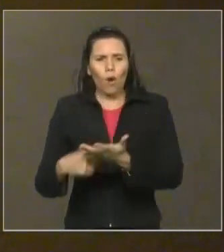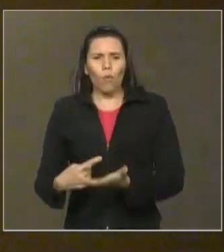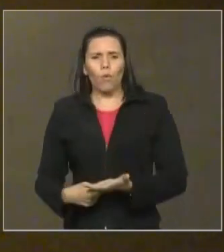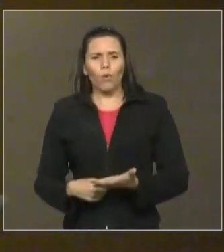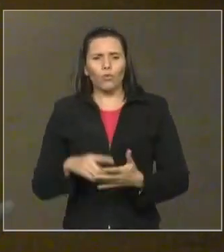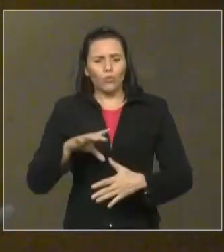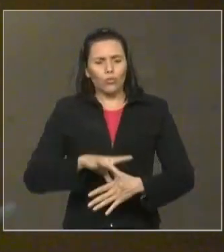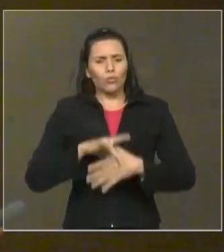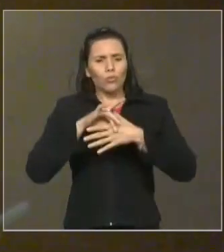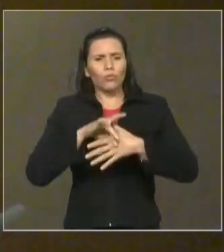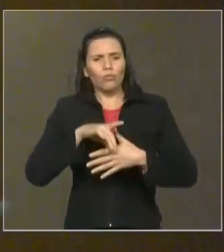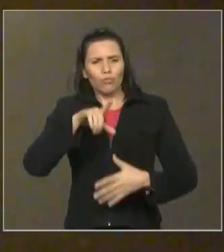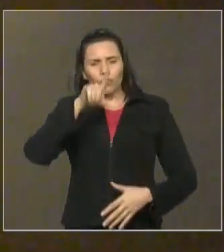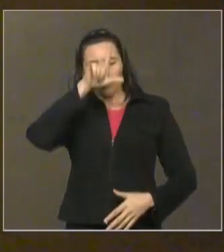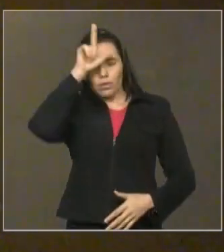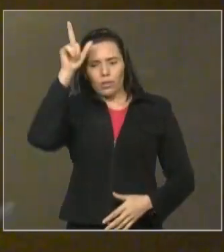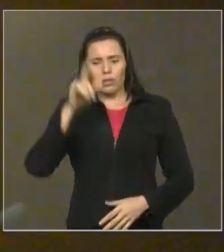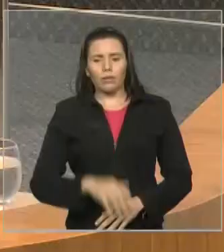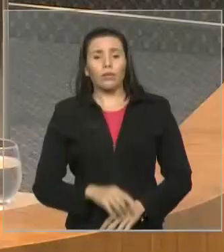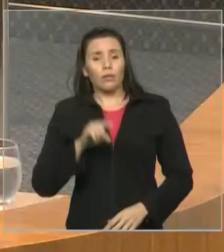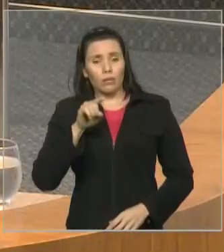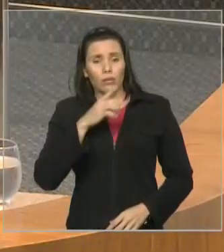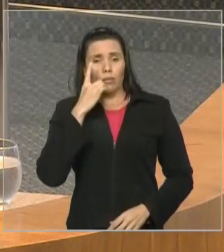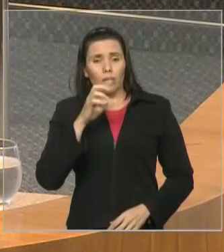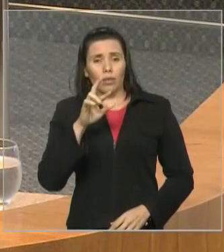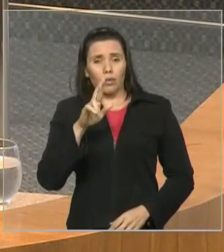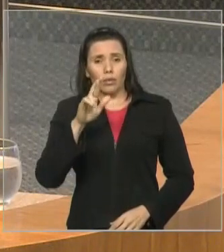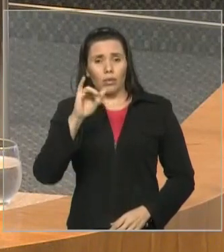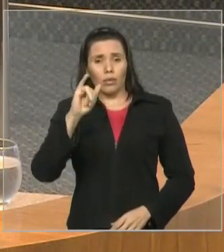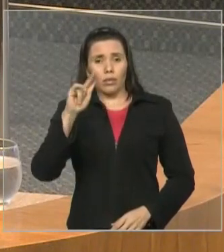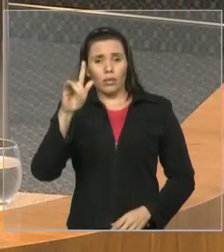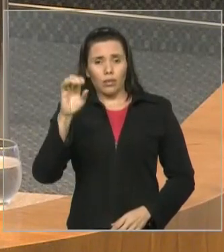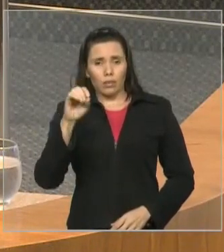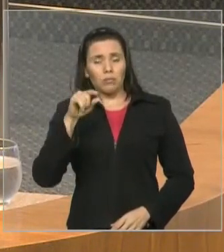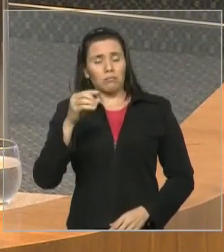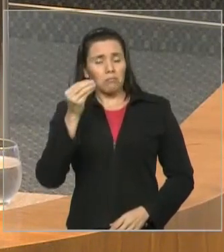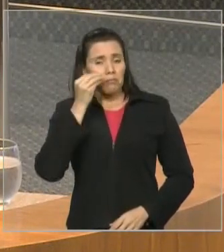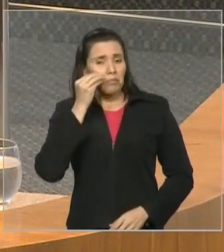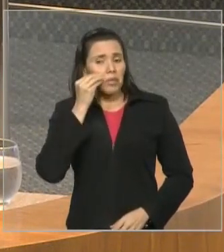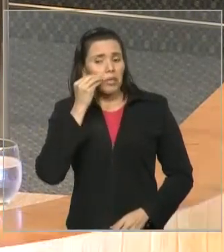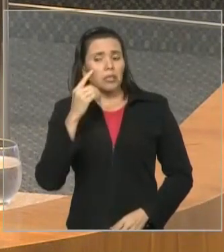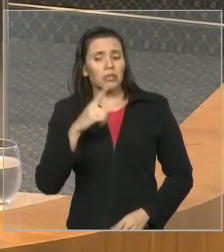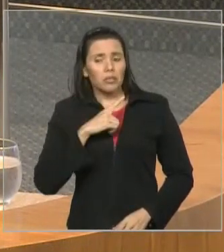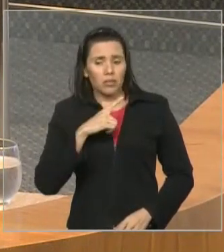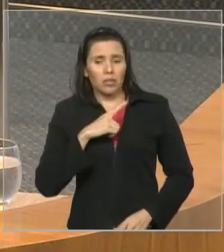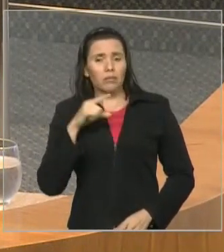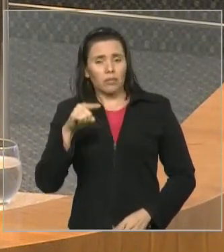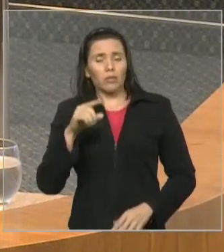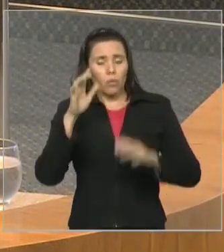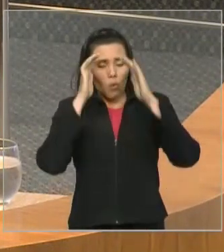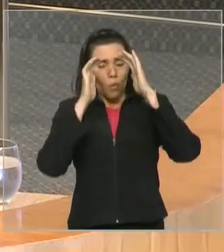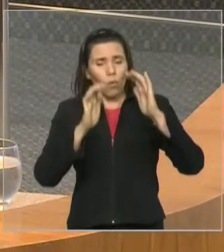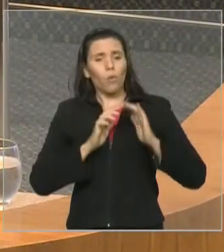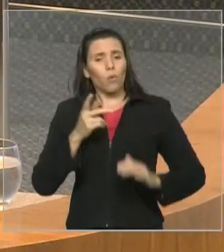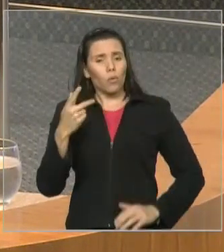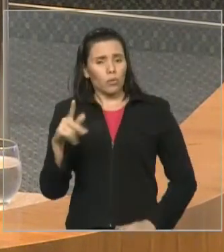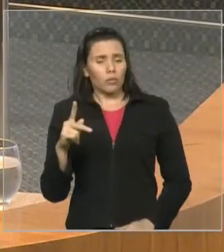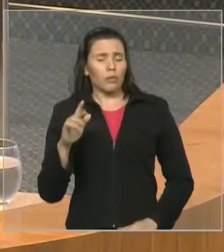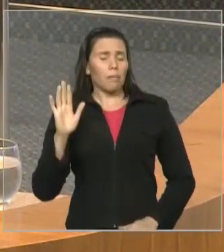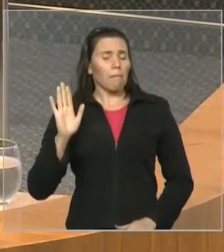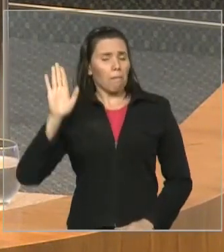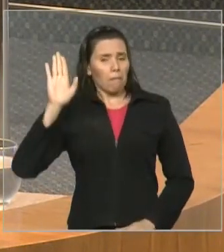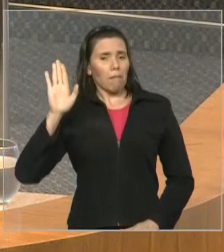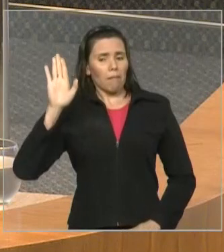deputado Antônio Pereira, Vossa Excelência, que é um deputado experiente e que sabe disso e sempre também honrou a sua palavra, ela é fundamental para a gente